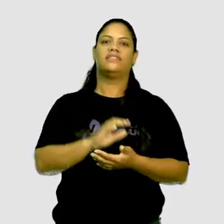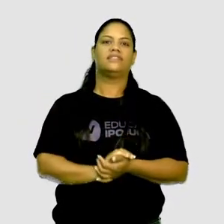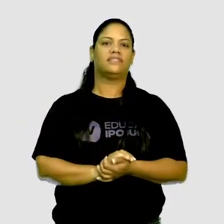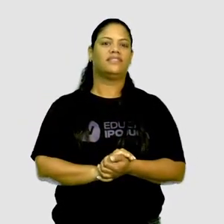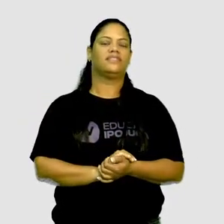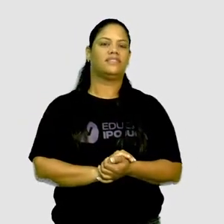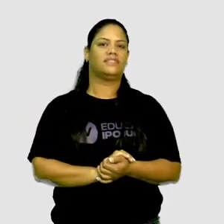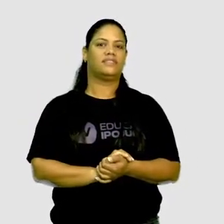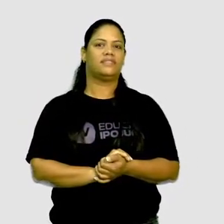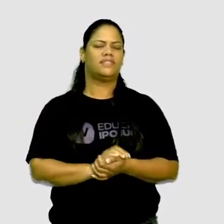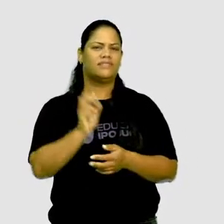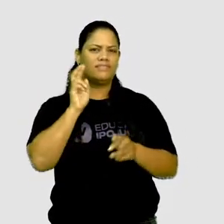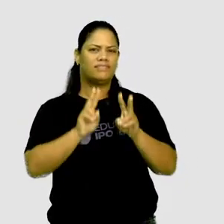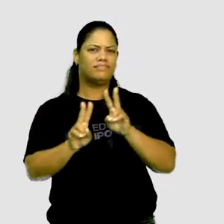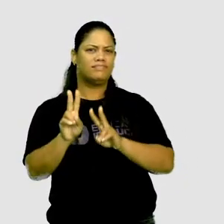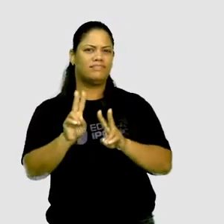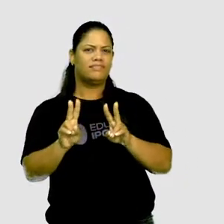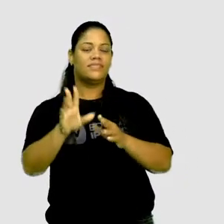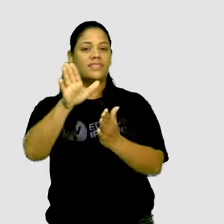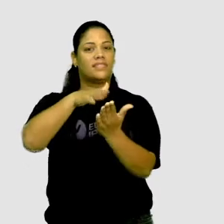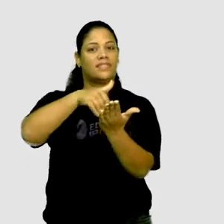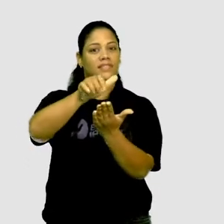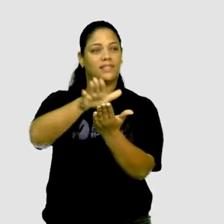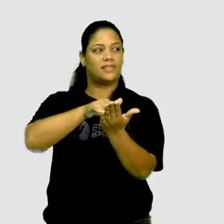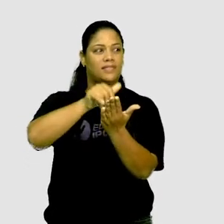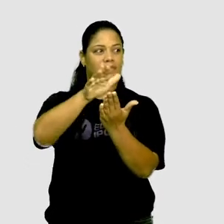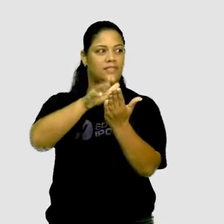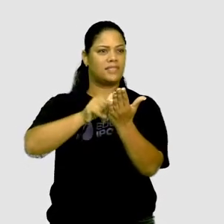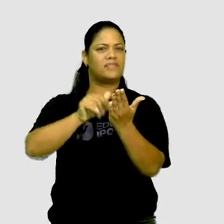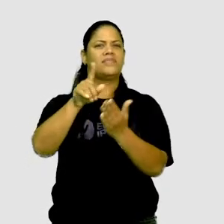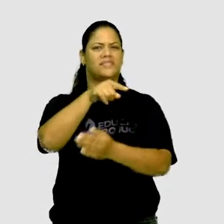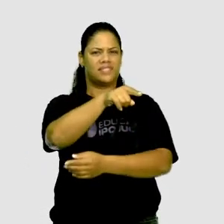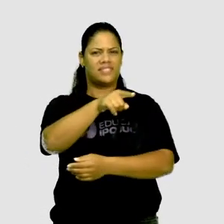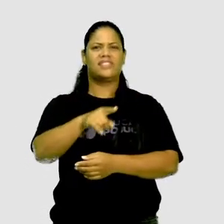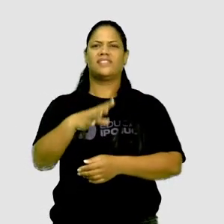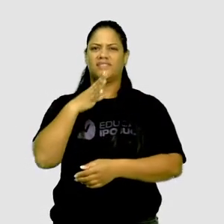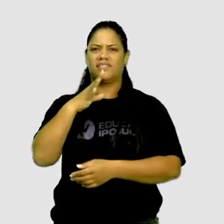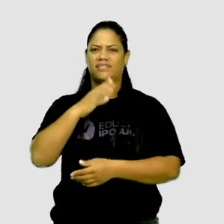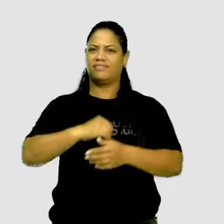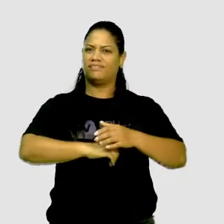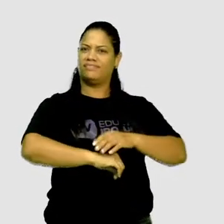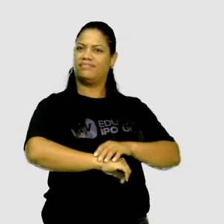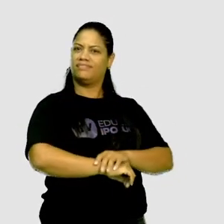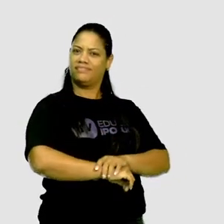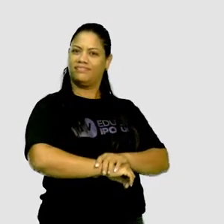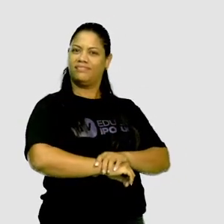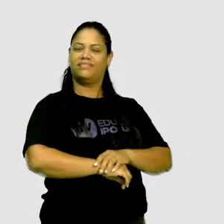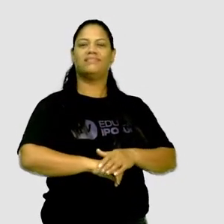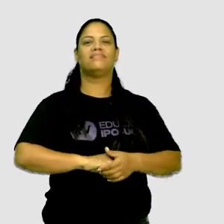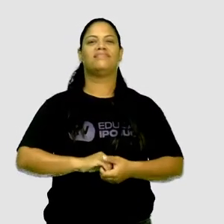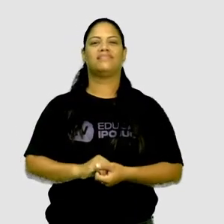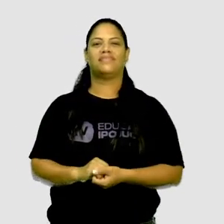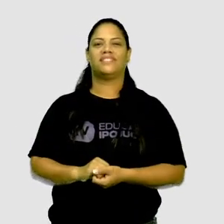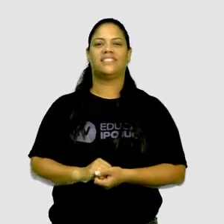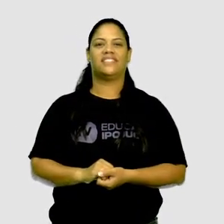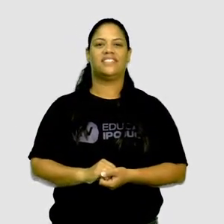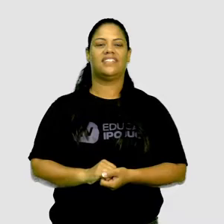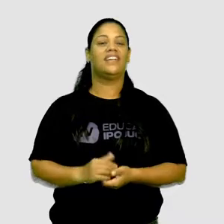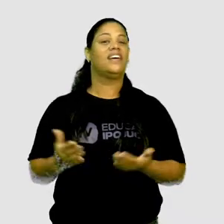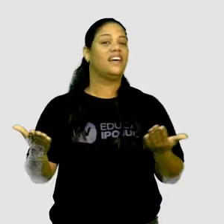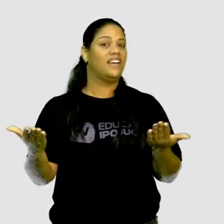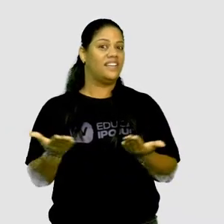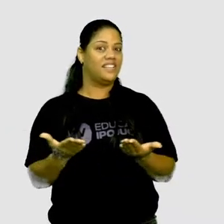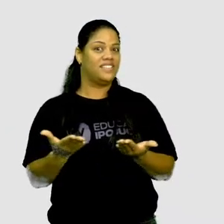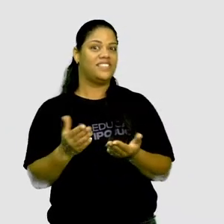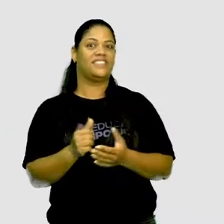observa aí a paráfrase na pintura. Isso é uma pintura muito famosa, a Monalisa de Leonardo da Vis. E aqui